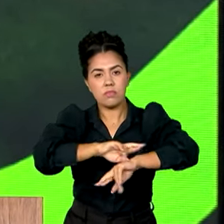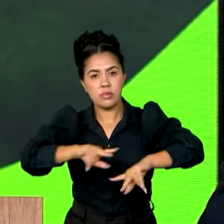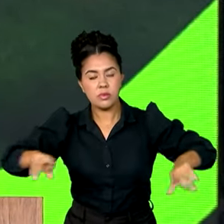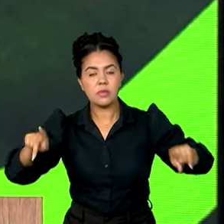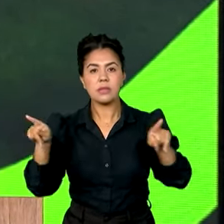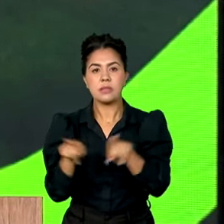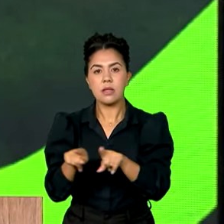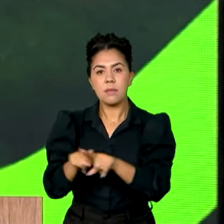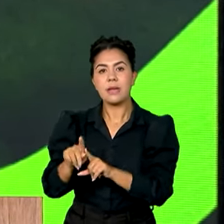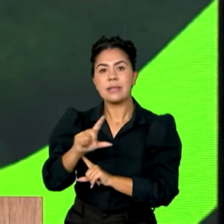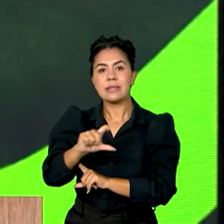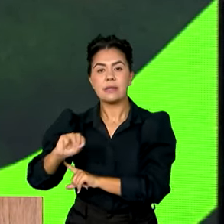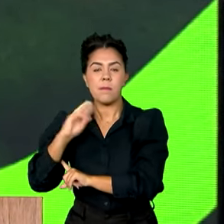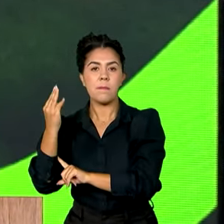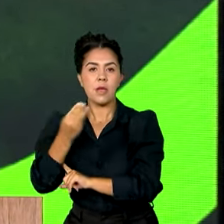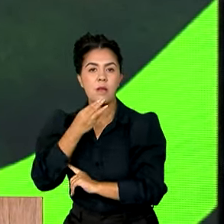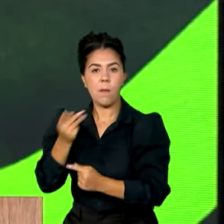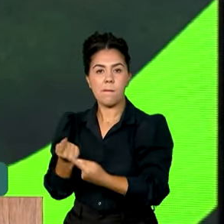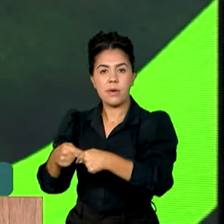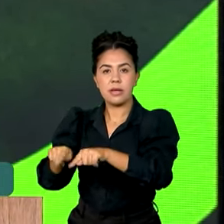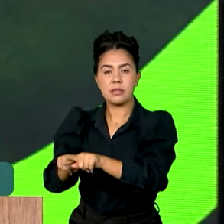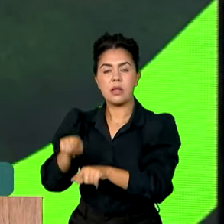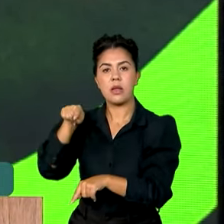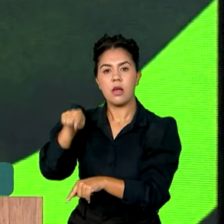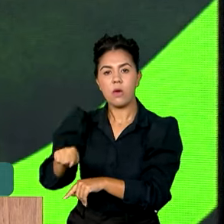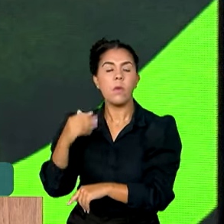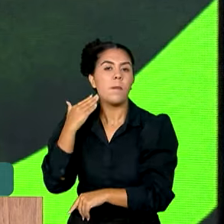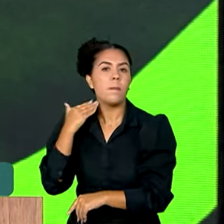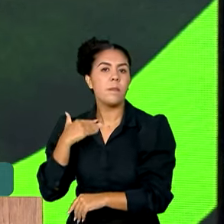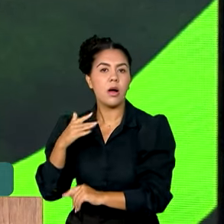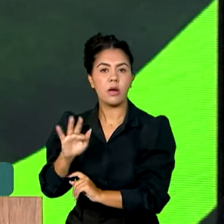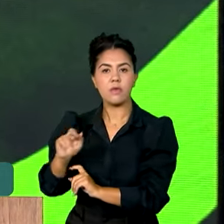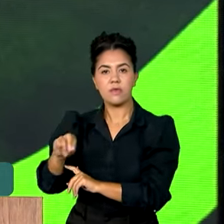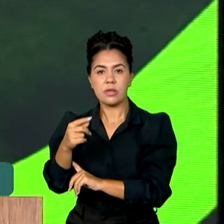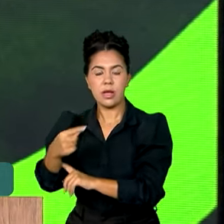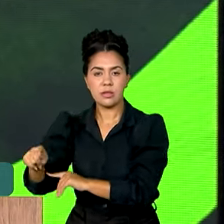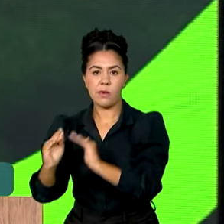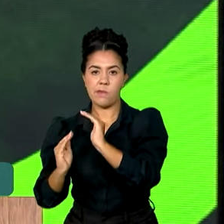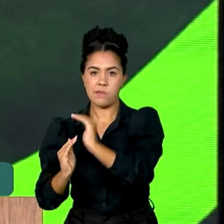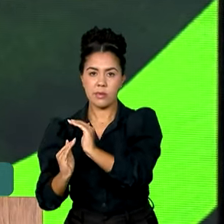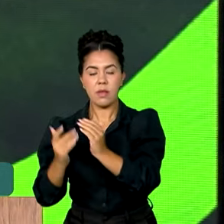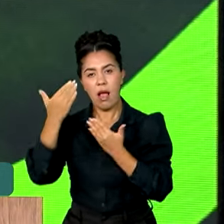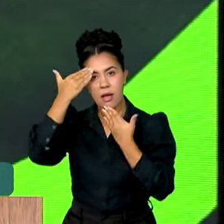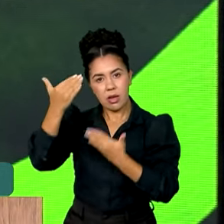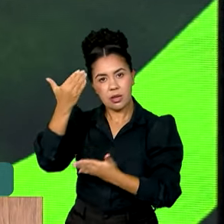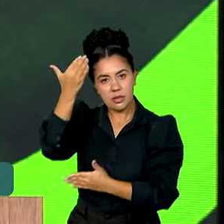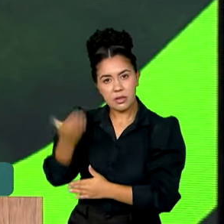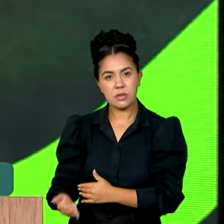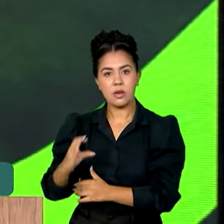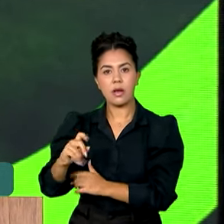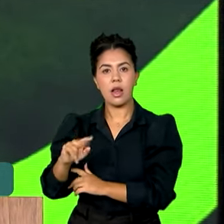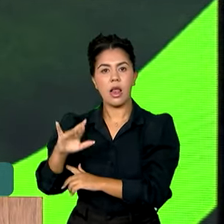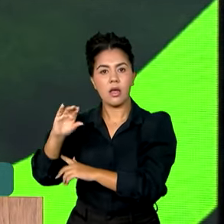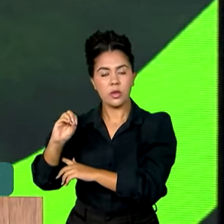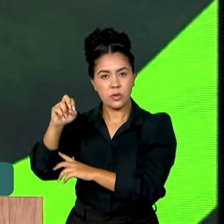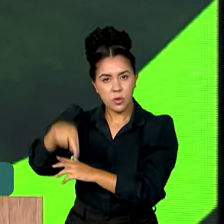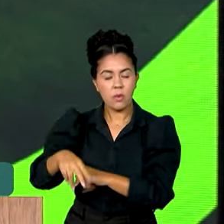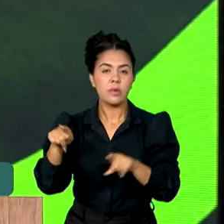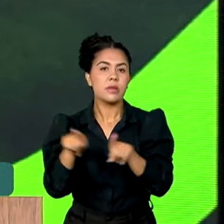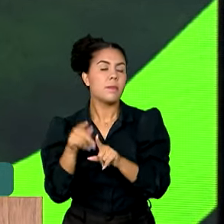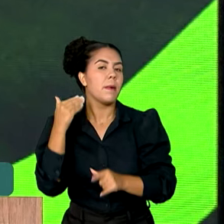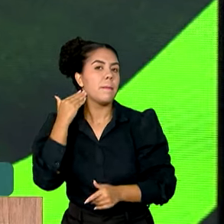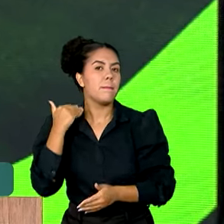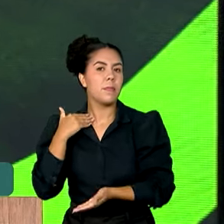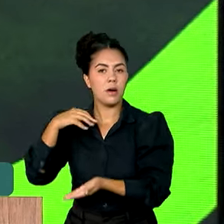com a Fundação Banco do Brasil. Agradeço a parceria do presidente Cleiton Moraes e com o BNDES.